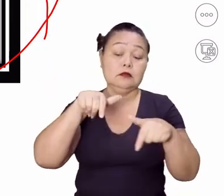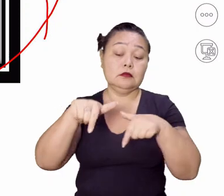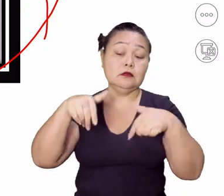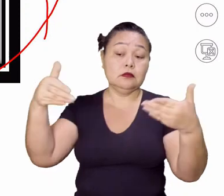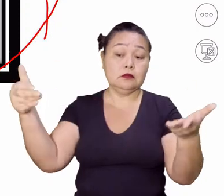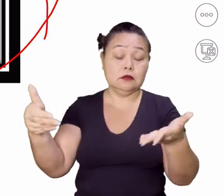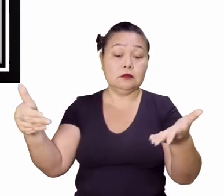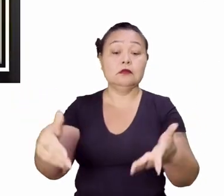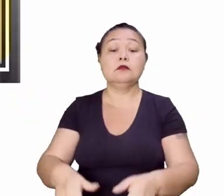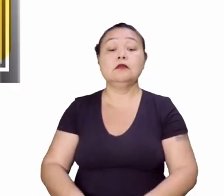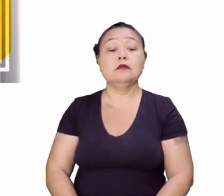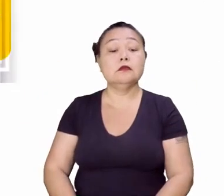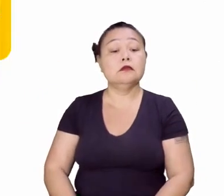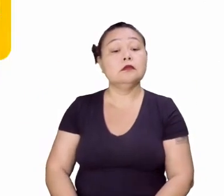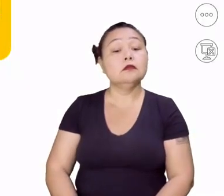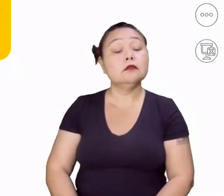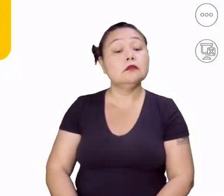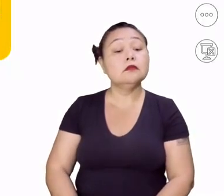trabalho hoje, né, gente?